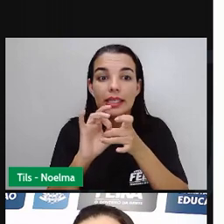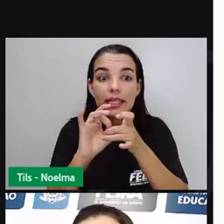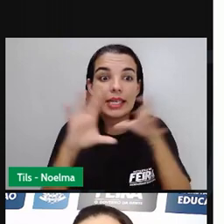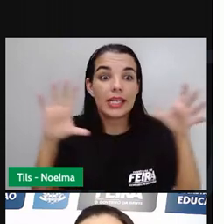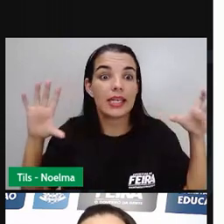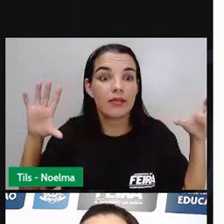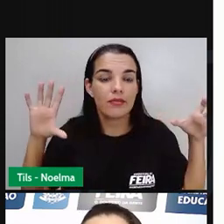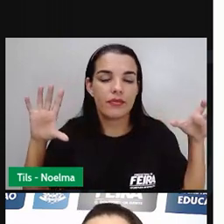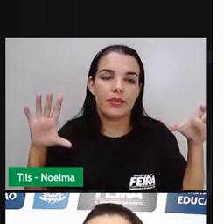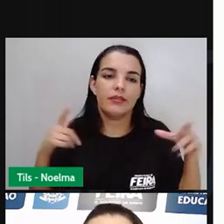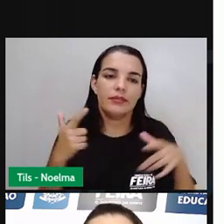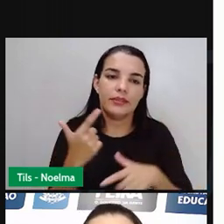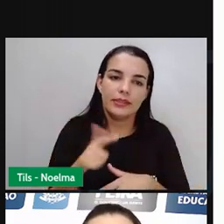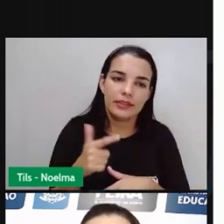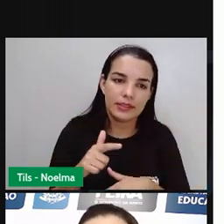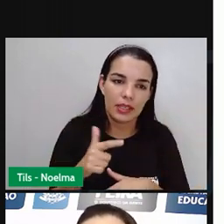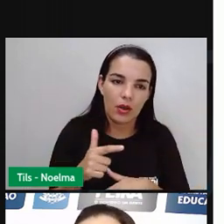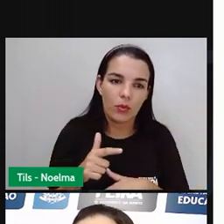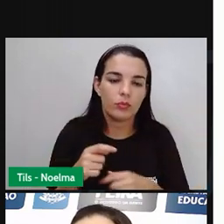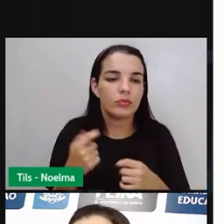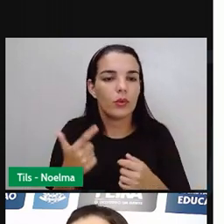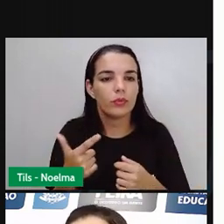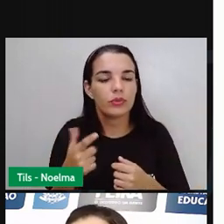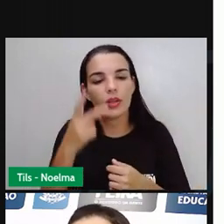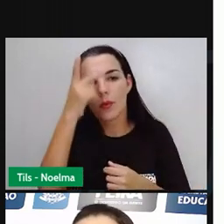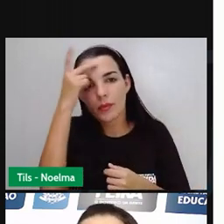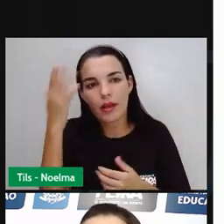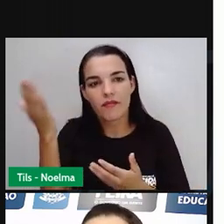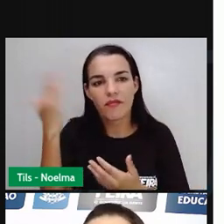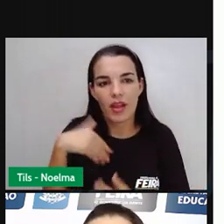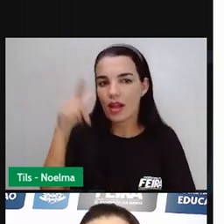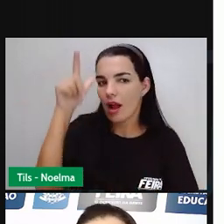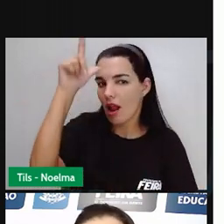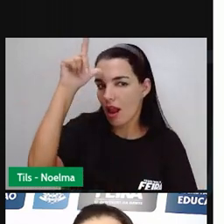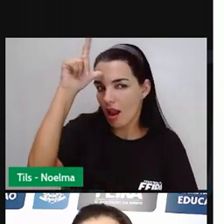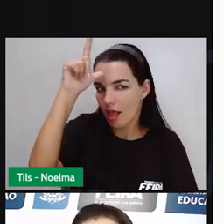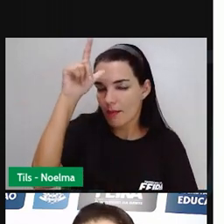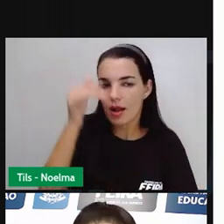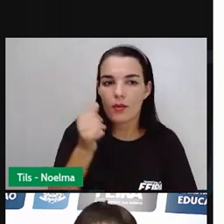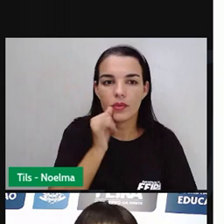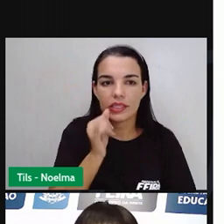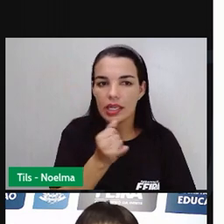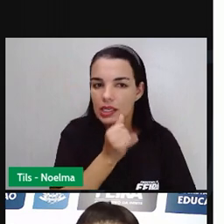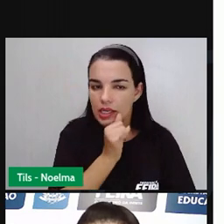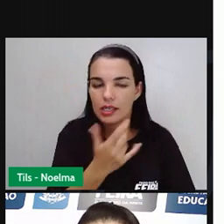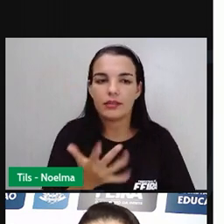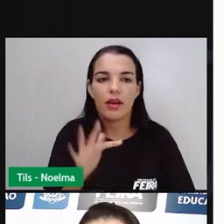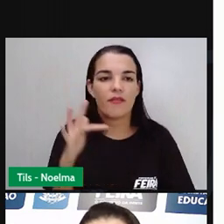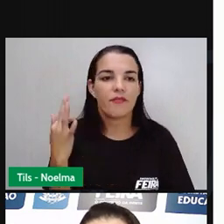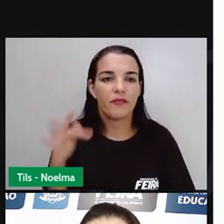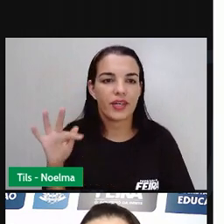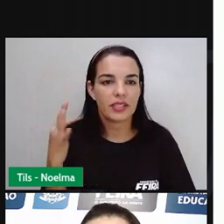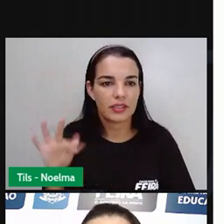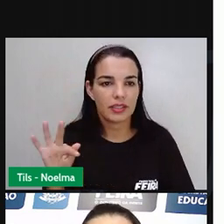trabalhadores. E aí vieram os imigrantes, como os alemães, os italianos, os franceses e assim por diante.